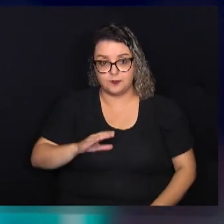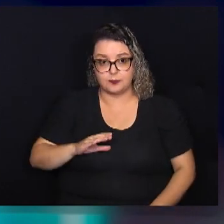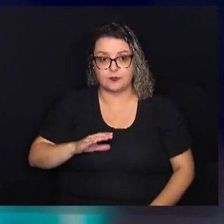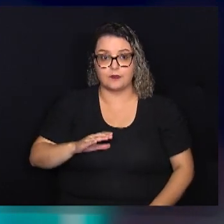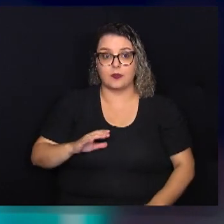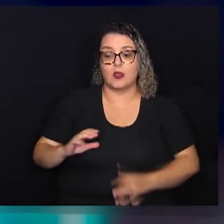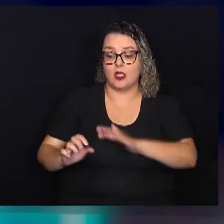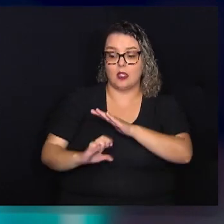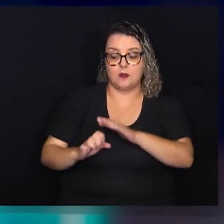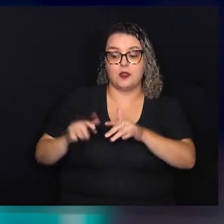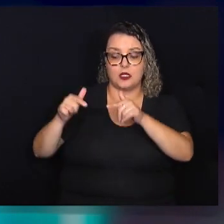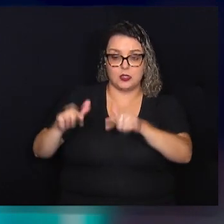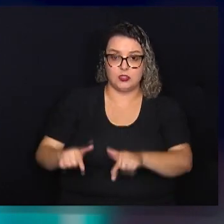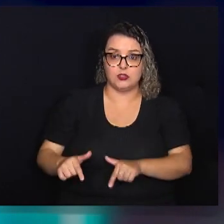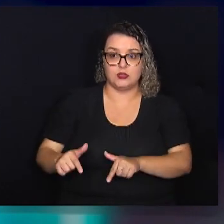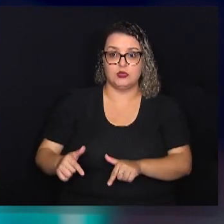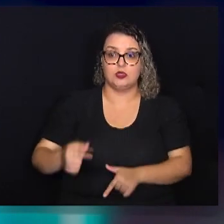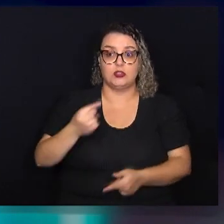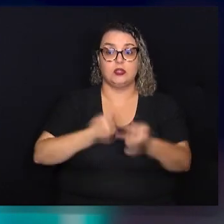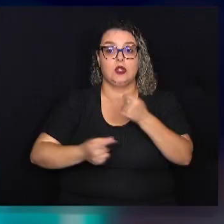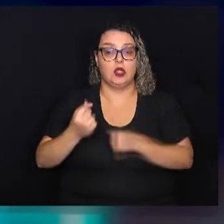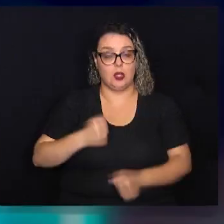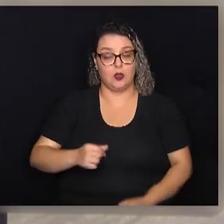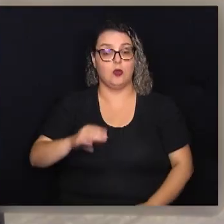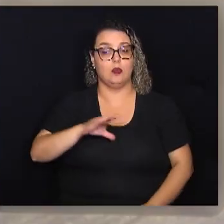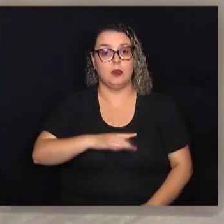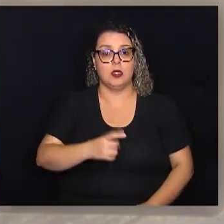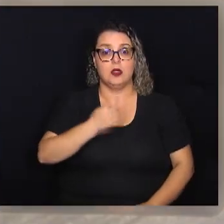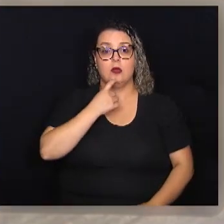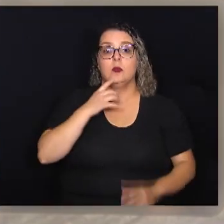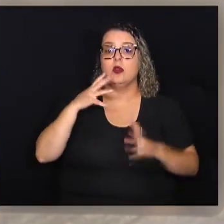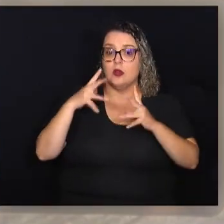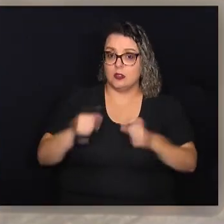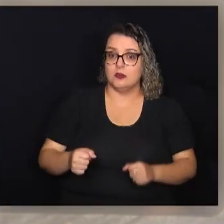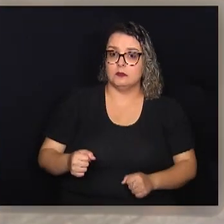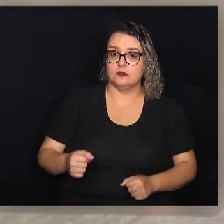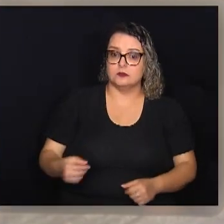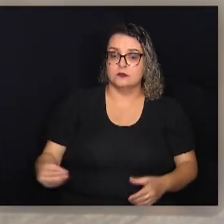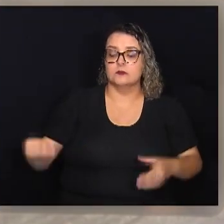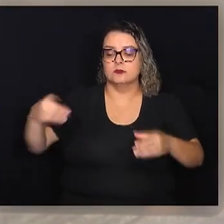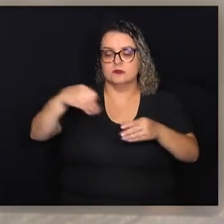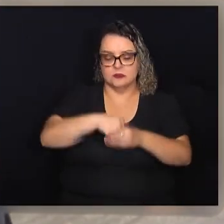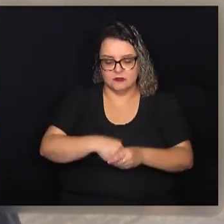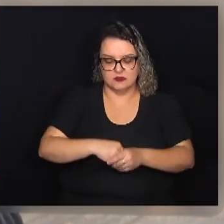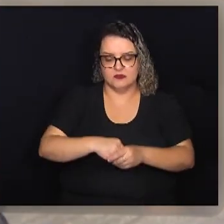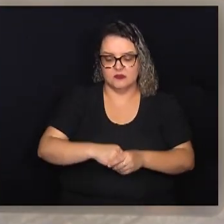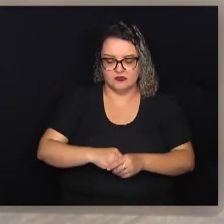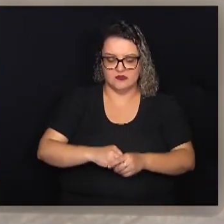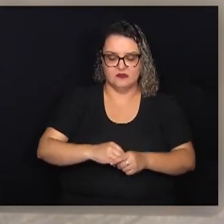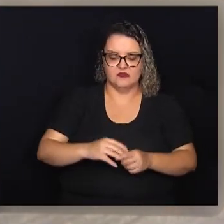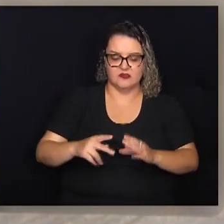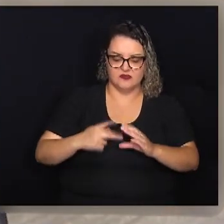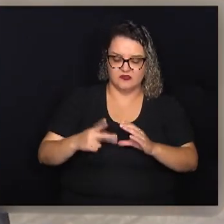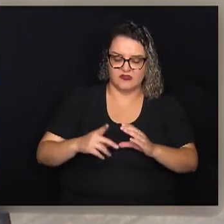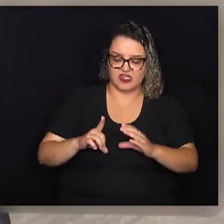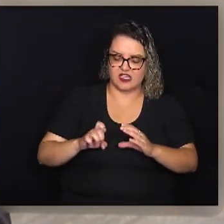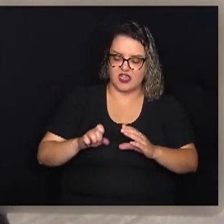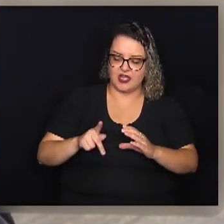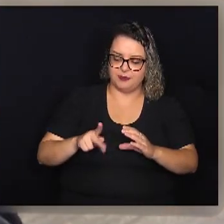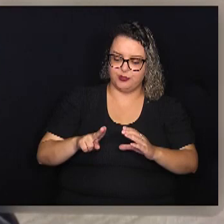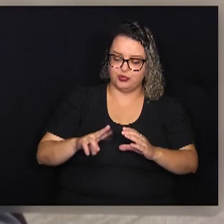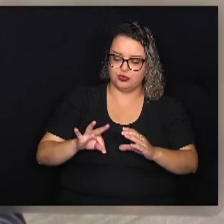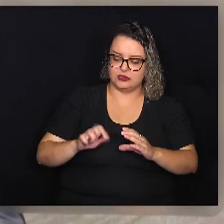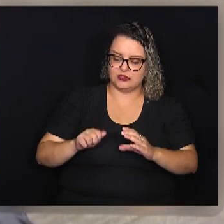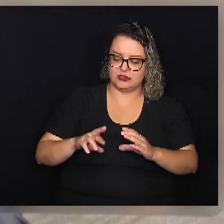locais e a economia de Campinas como um todo. Passou pela Câmara dos Deputados, hoje está no Senado Federal,